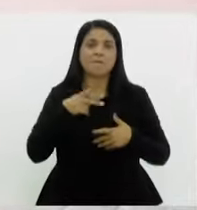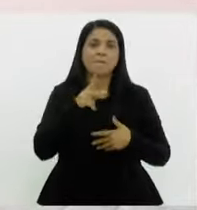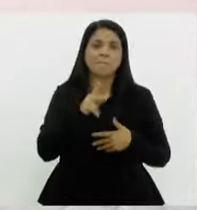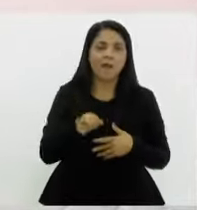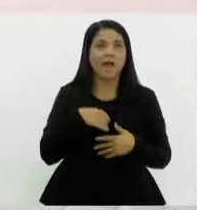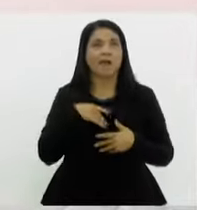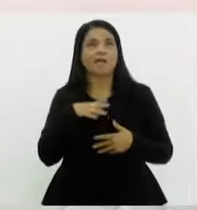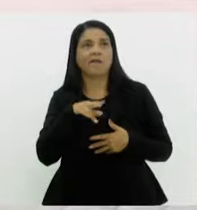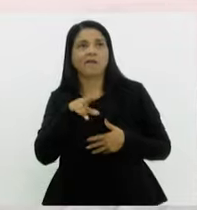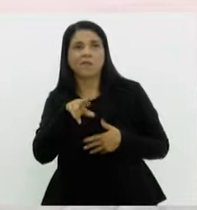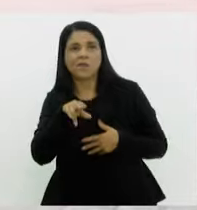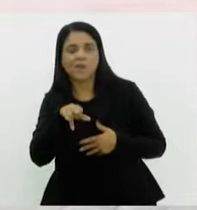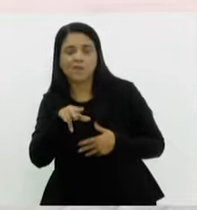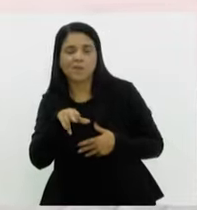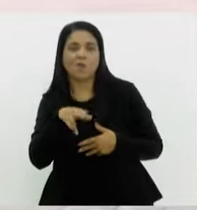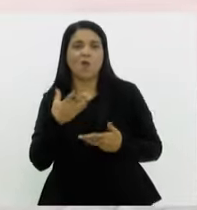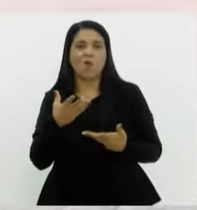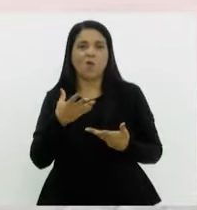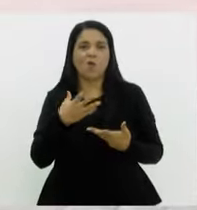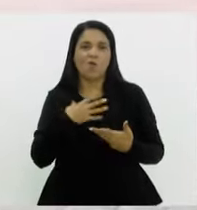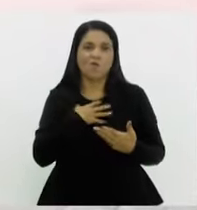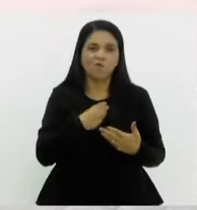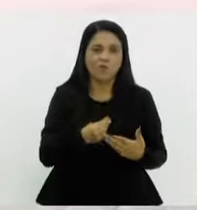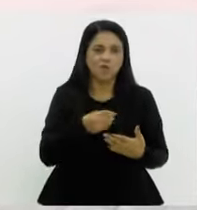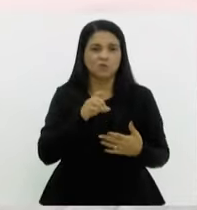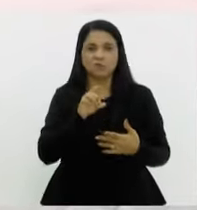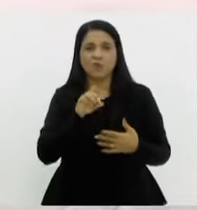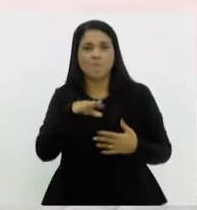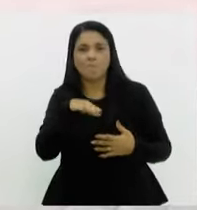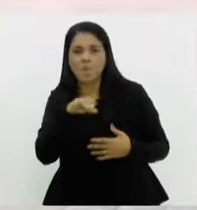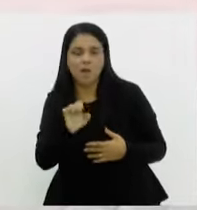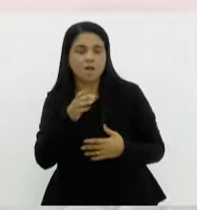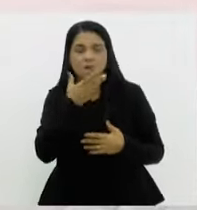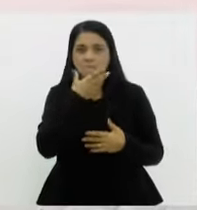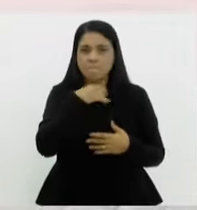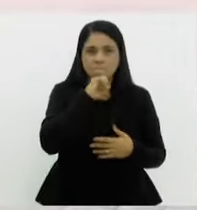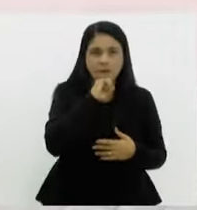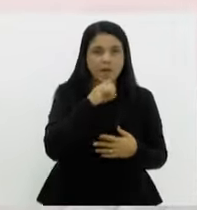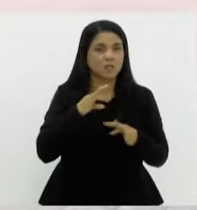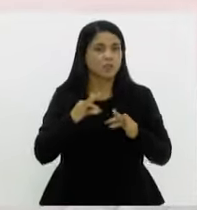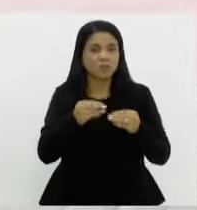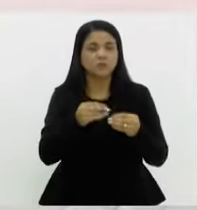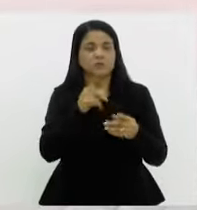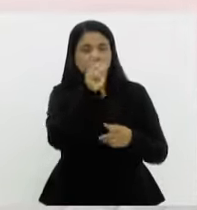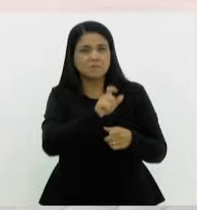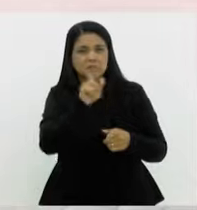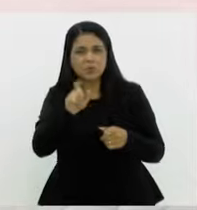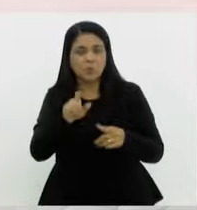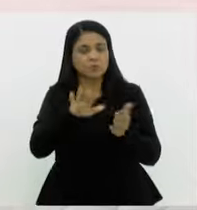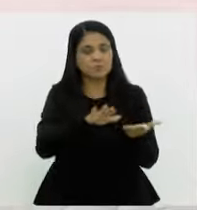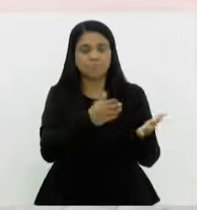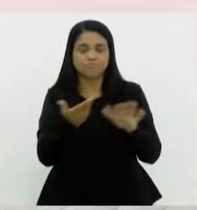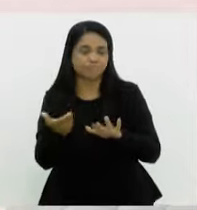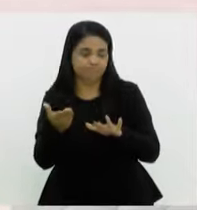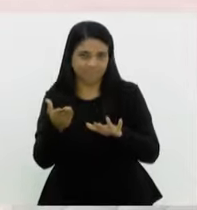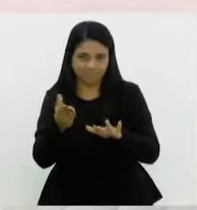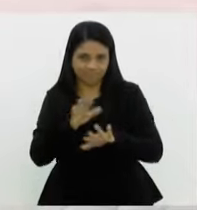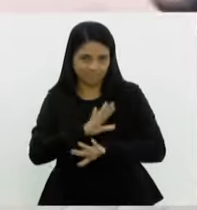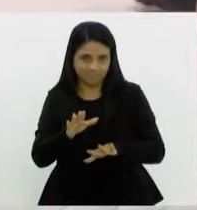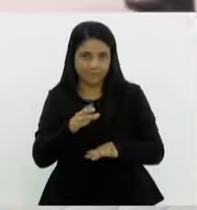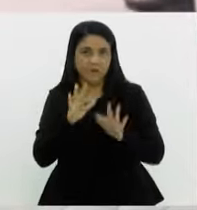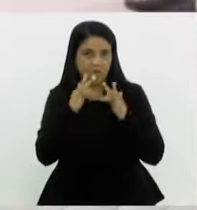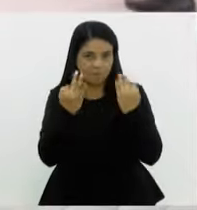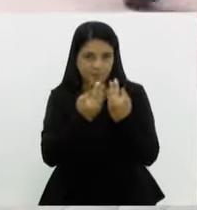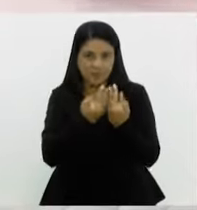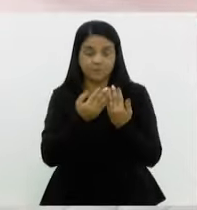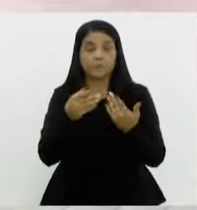viúvos. Nós não determinamos se são só mães, só pais, enfim. São todas as pessoas que perderam alguém querido. Marcia, esse